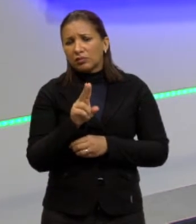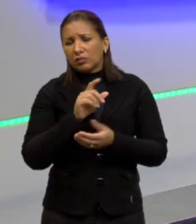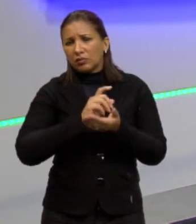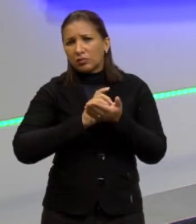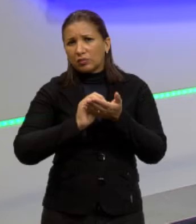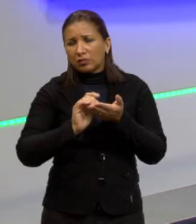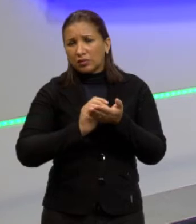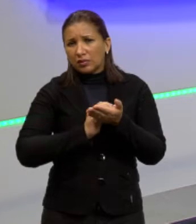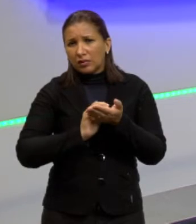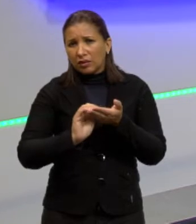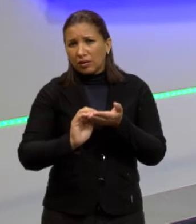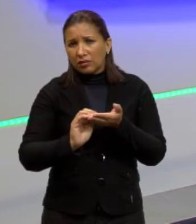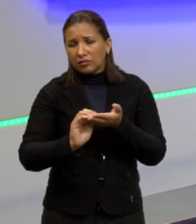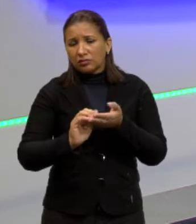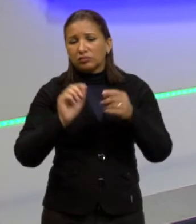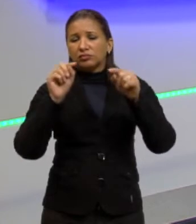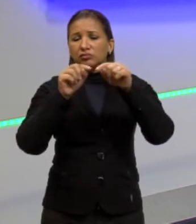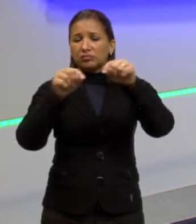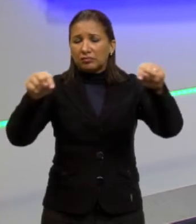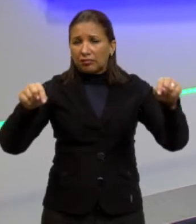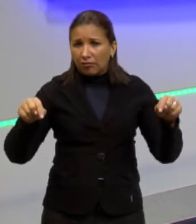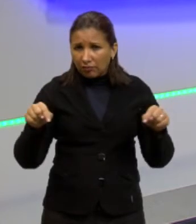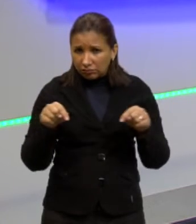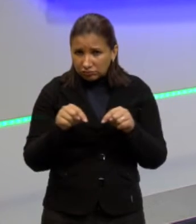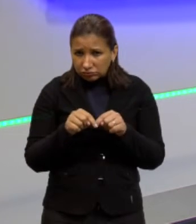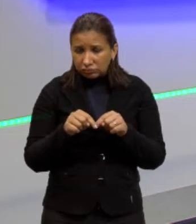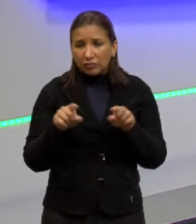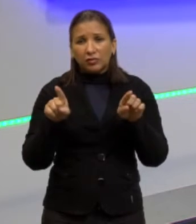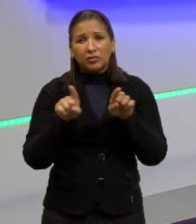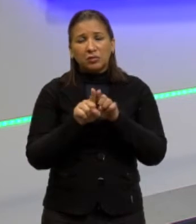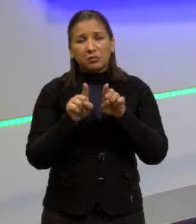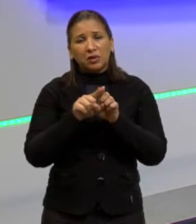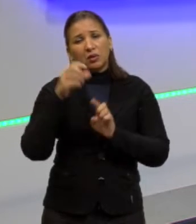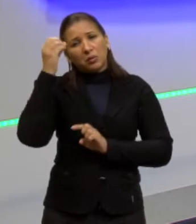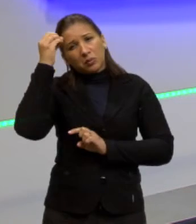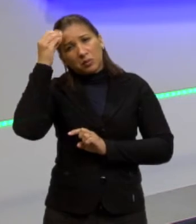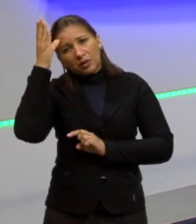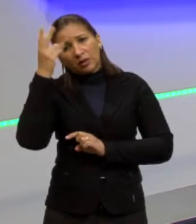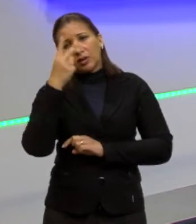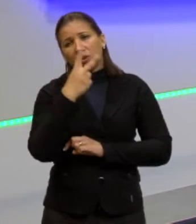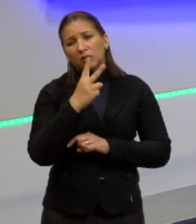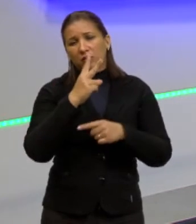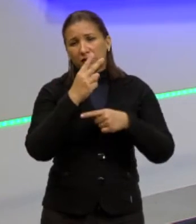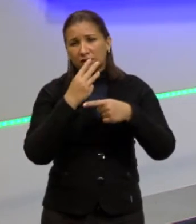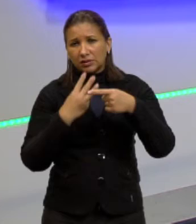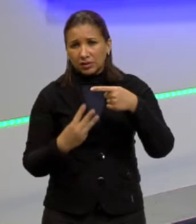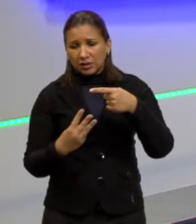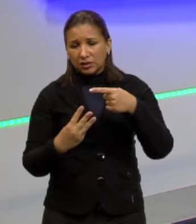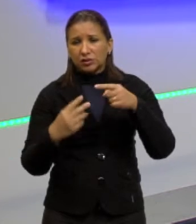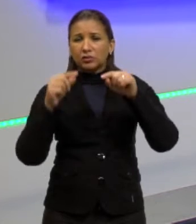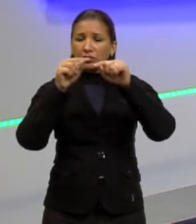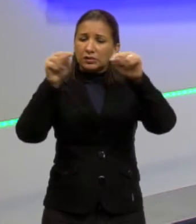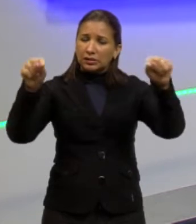cálculos das áreas. O conhecimento de quê? É 2 terços da área